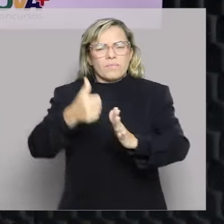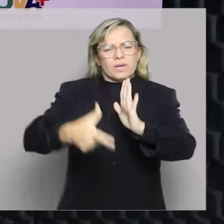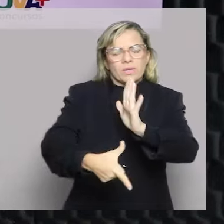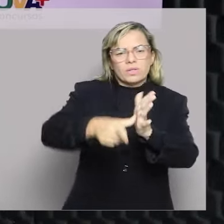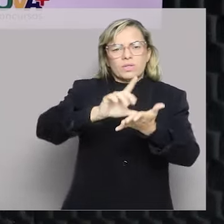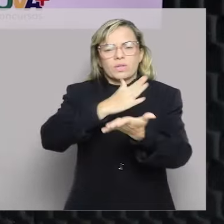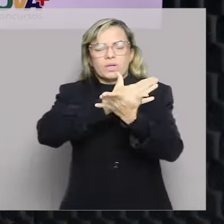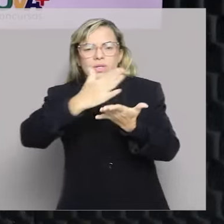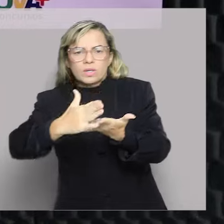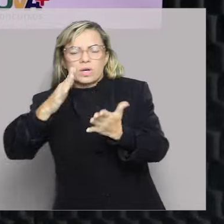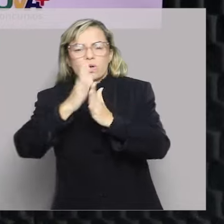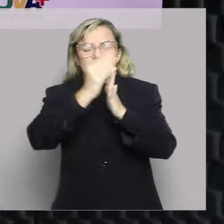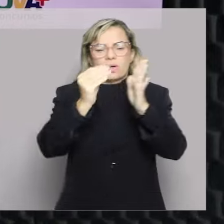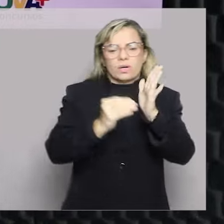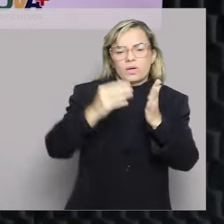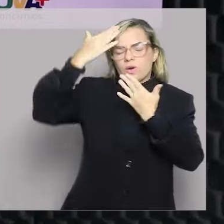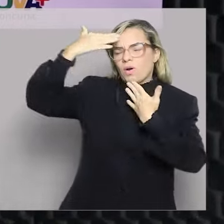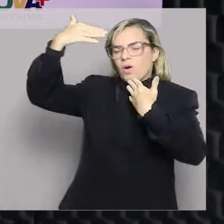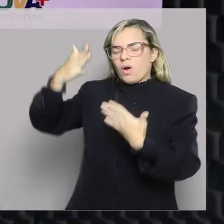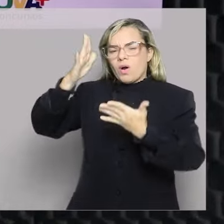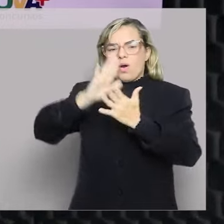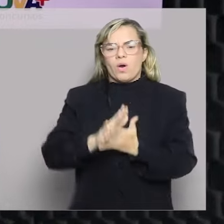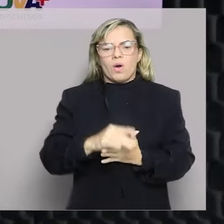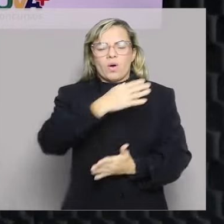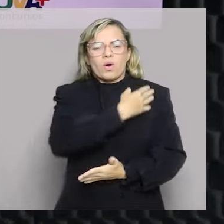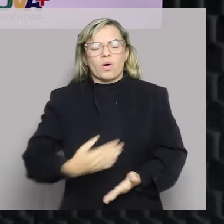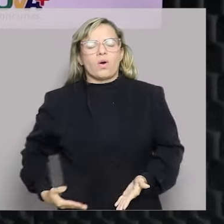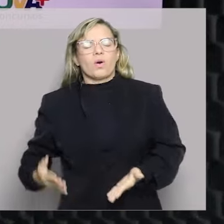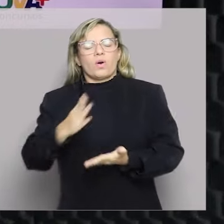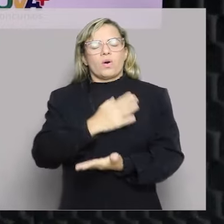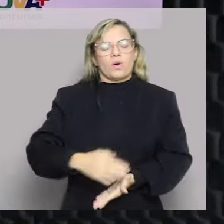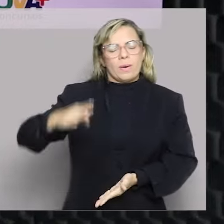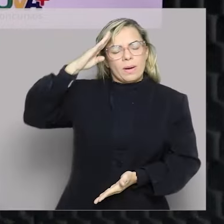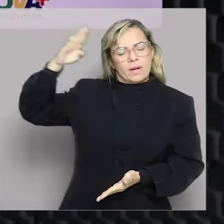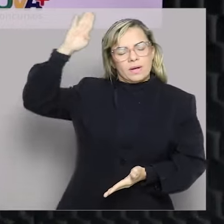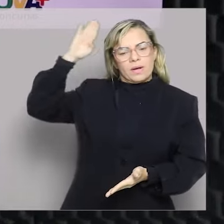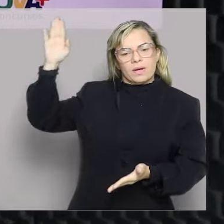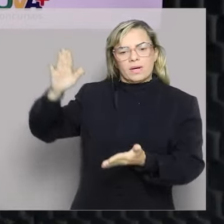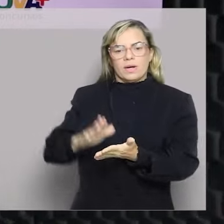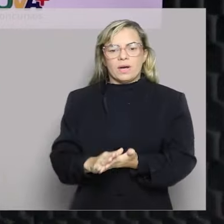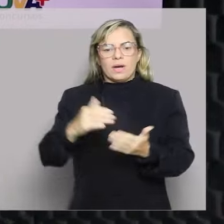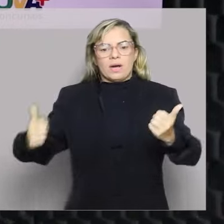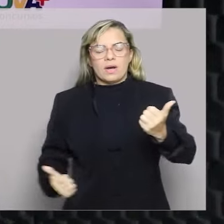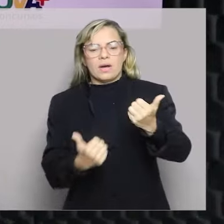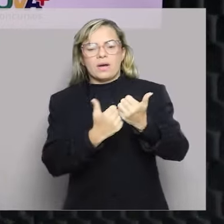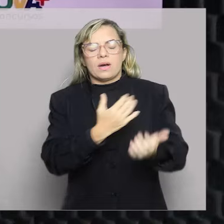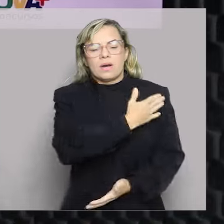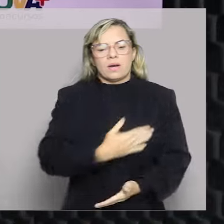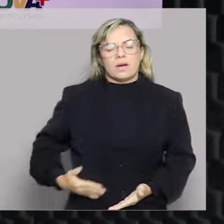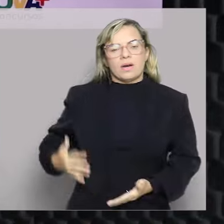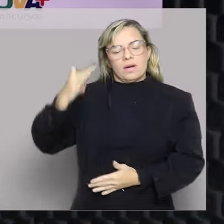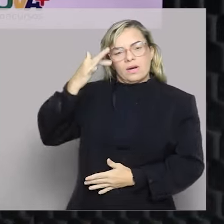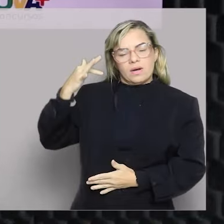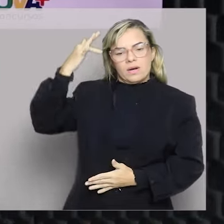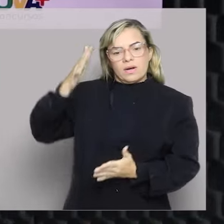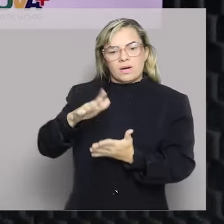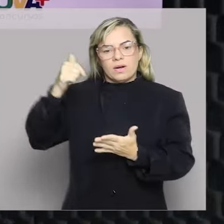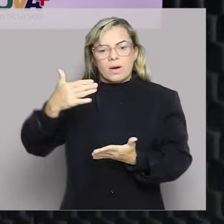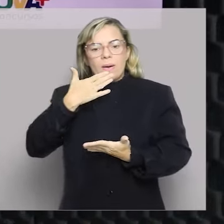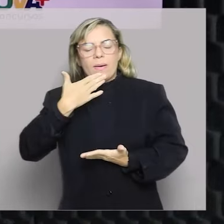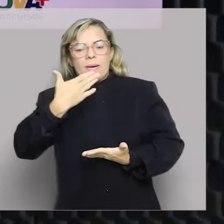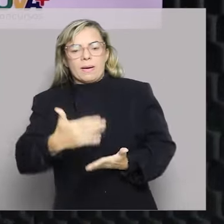antes de iniciar aqui o nosso conteúdo, agradecer. Agradecer ao governador Carlos Brandão, ao secretário e vice-governador Felipe Camarão. A gente fez uma indicação na Assembleia